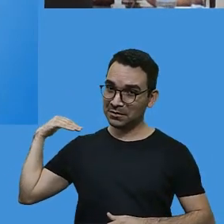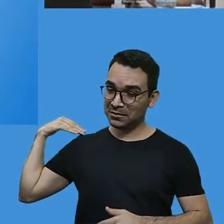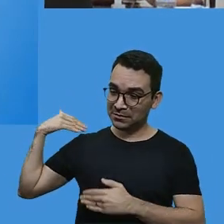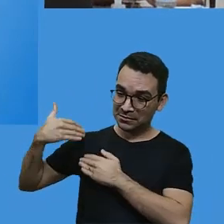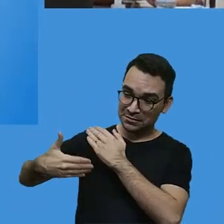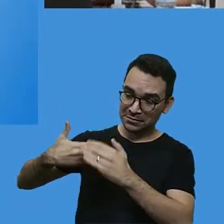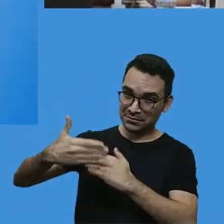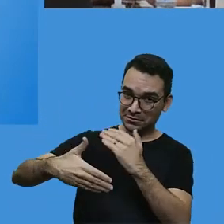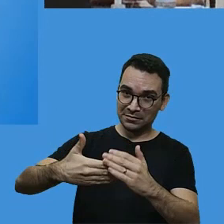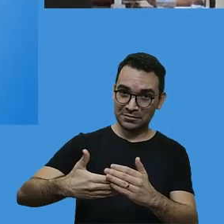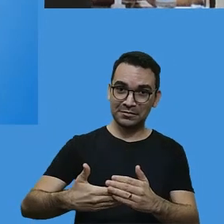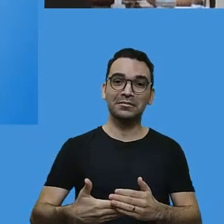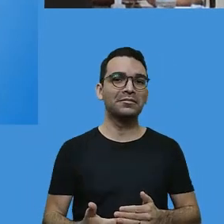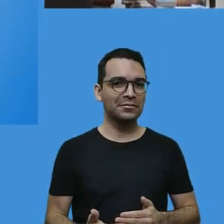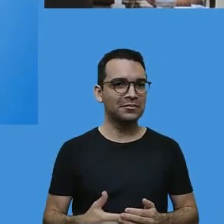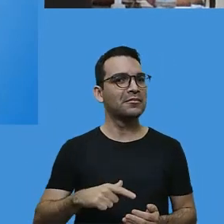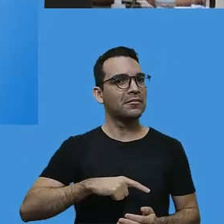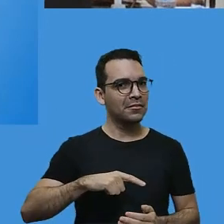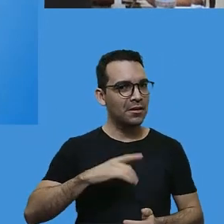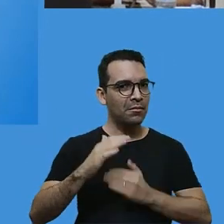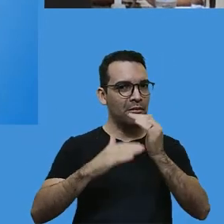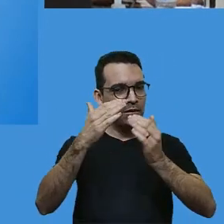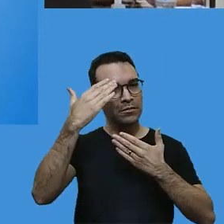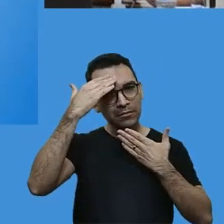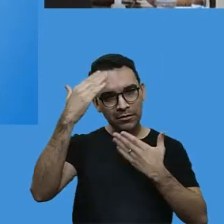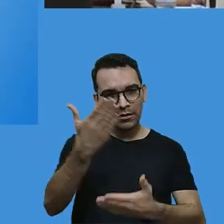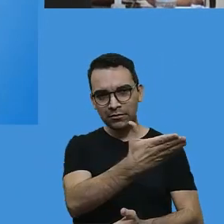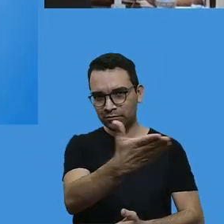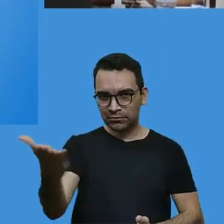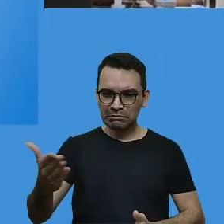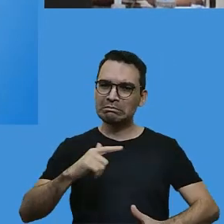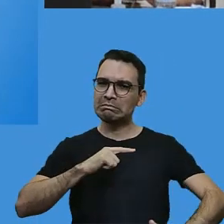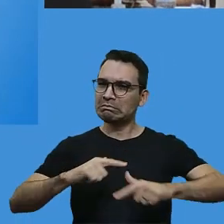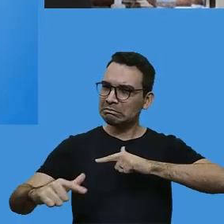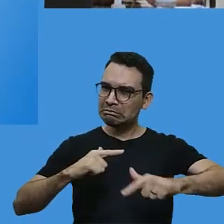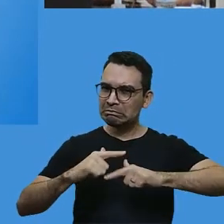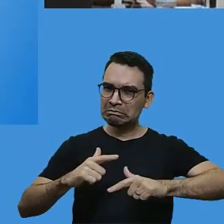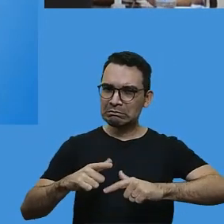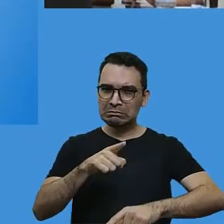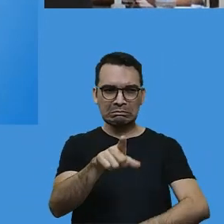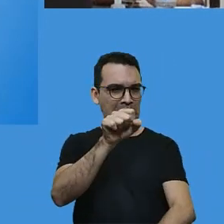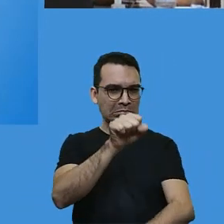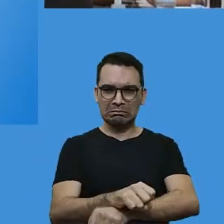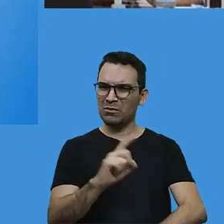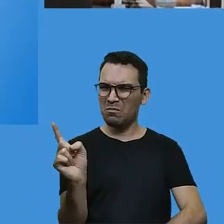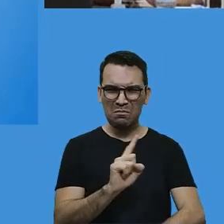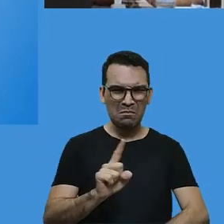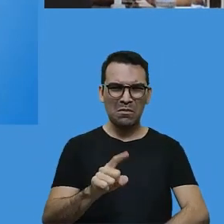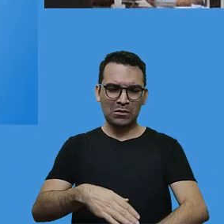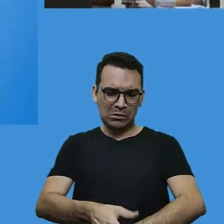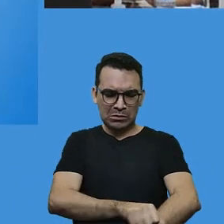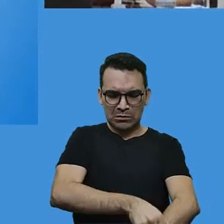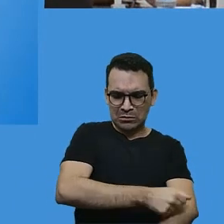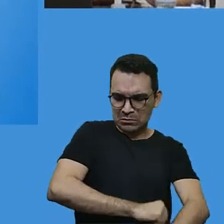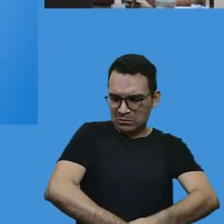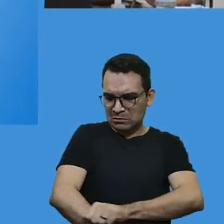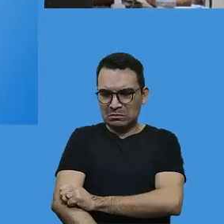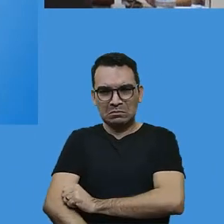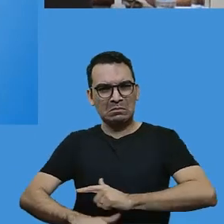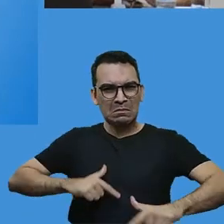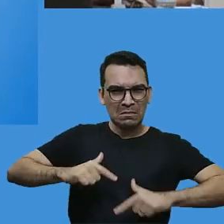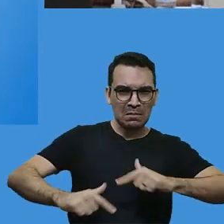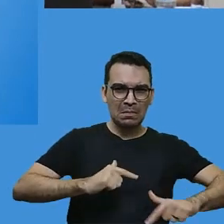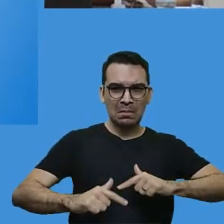gratificante. Eu aqui quero agradecer esse empenho que vocês tiveram. Ninguém ficou parado, ninguém ficou sem ter a sua